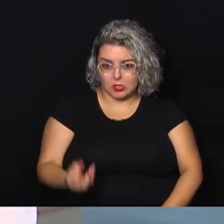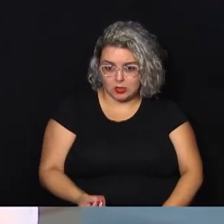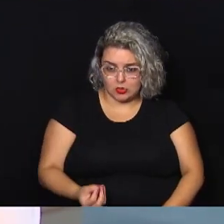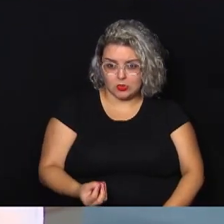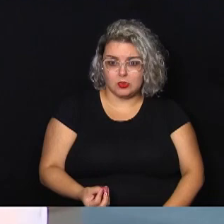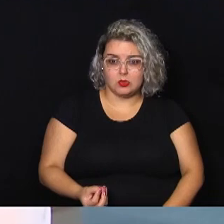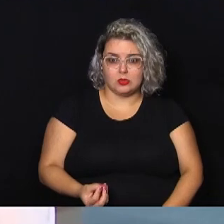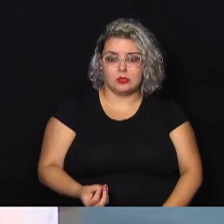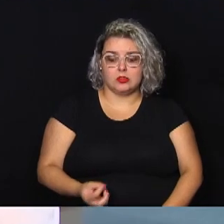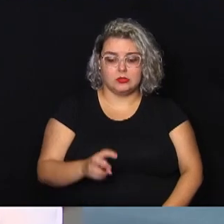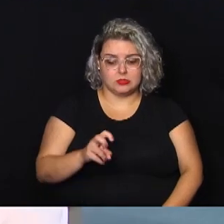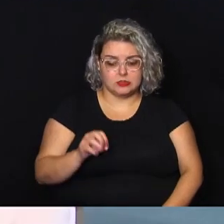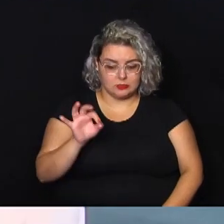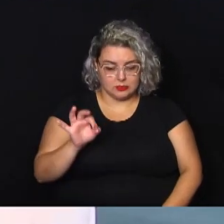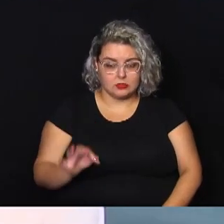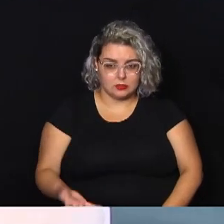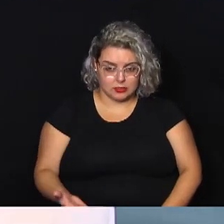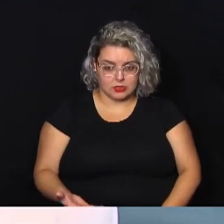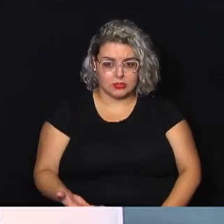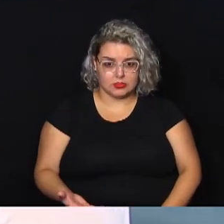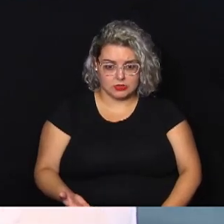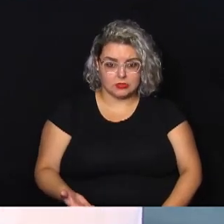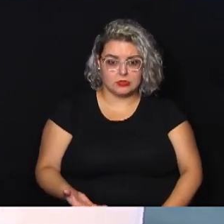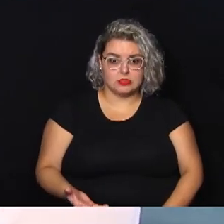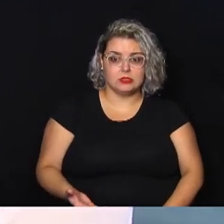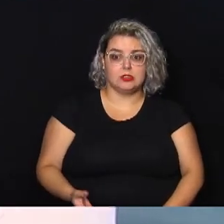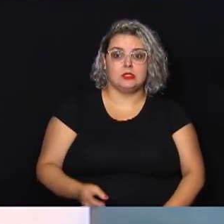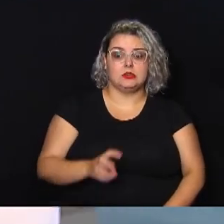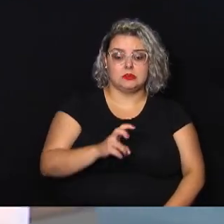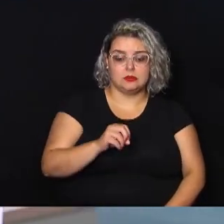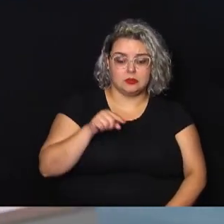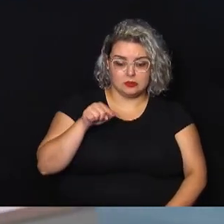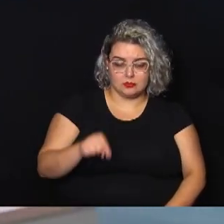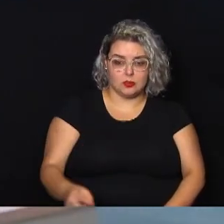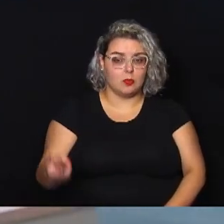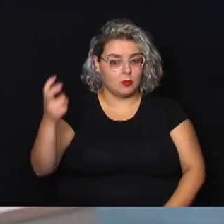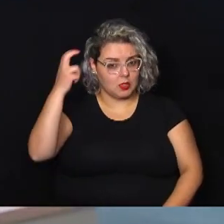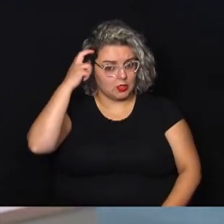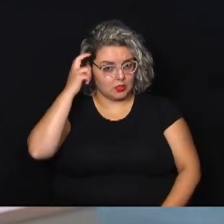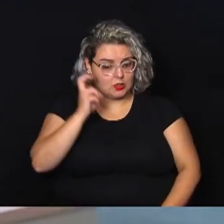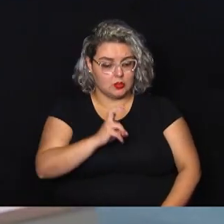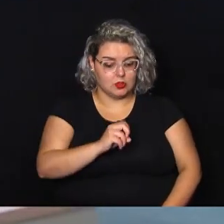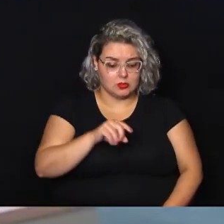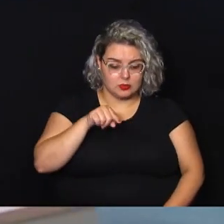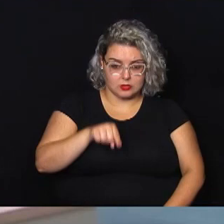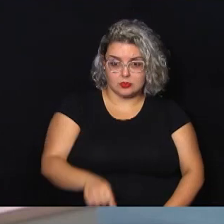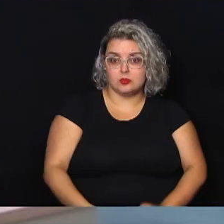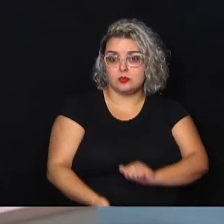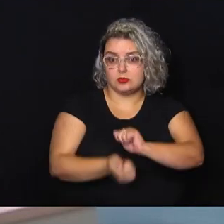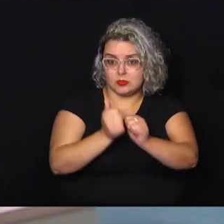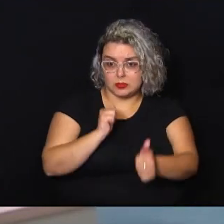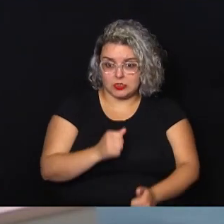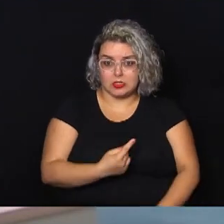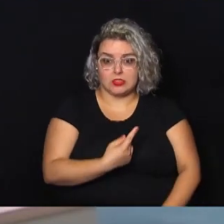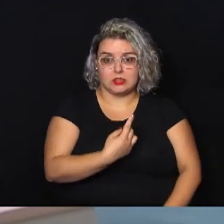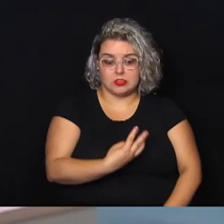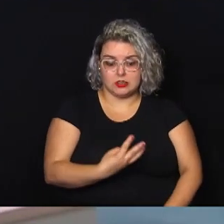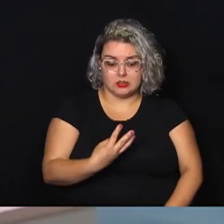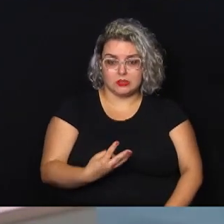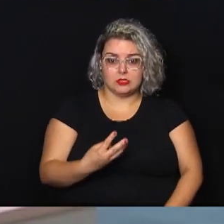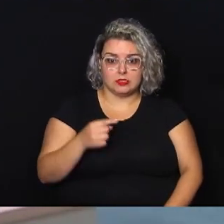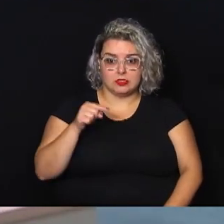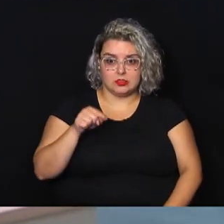50%, nós destinamos R$ 50.000,00 para a cultura, R 50.000,00 também para o esporte, R 133.000